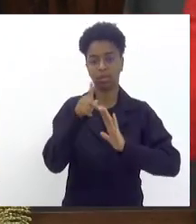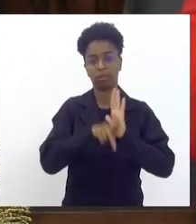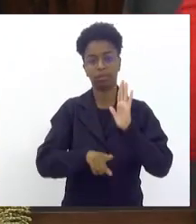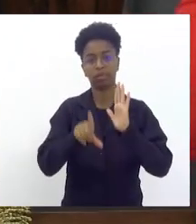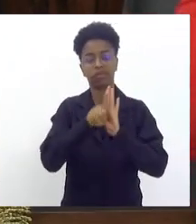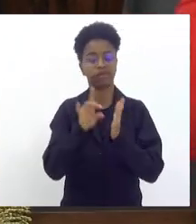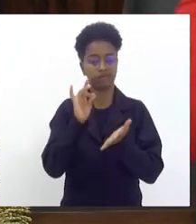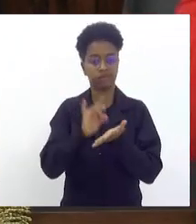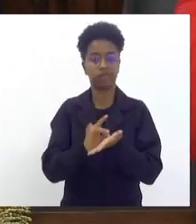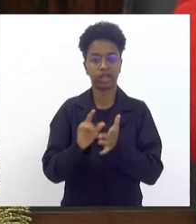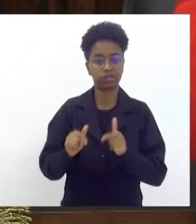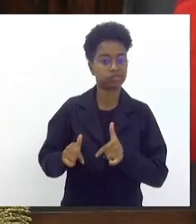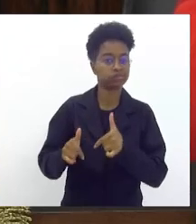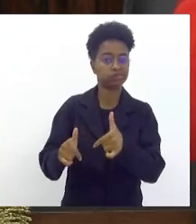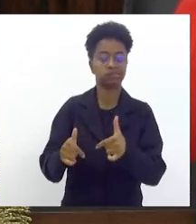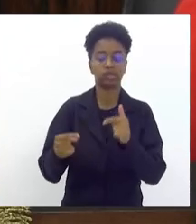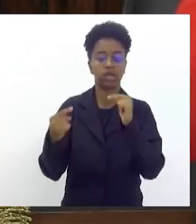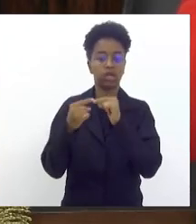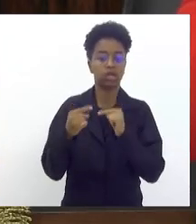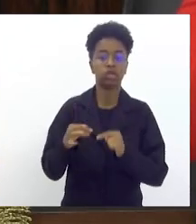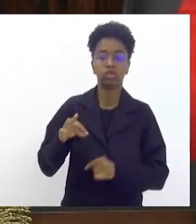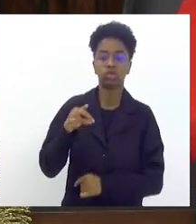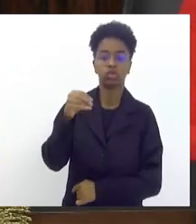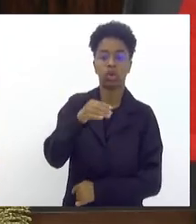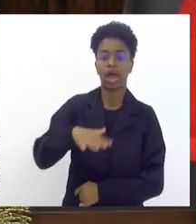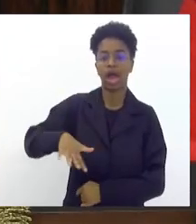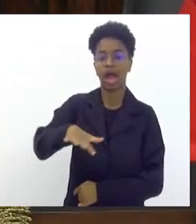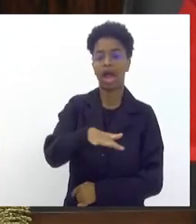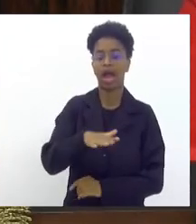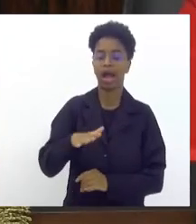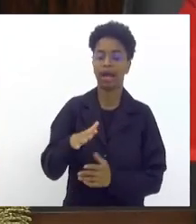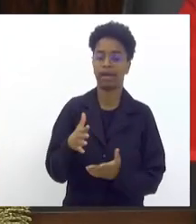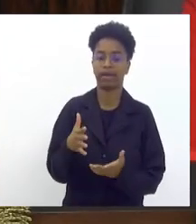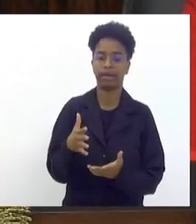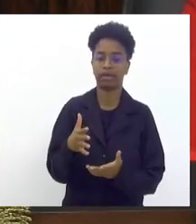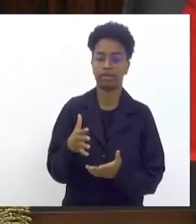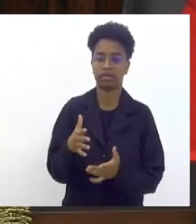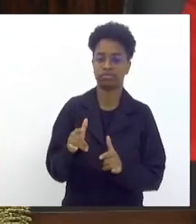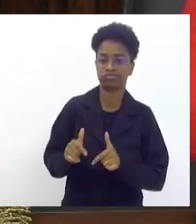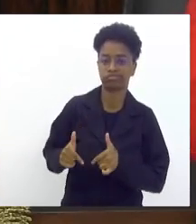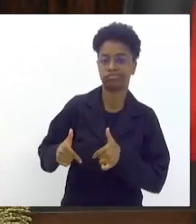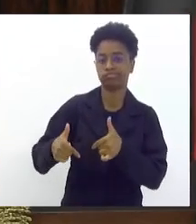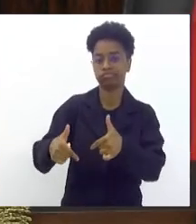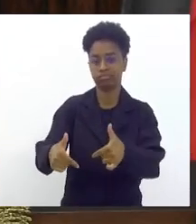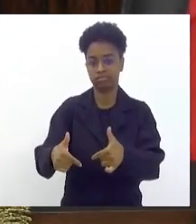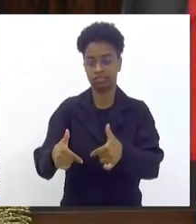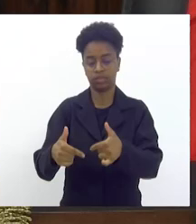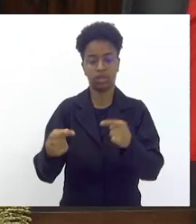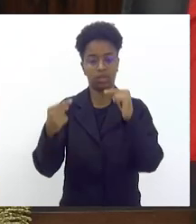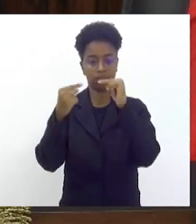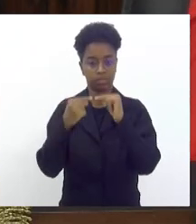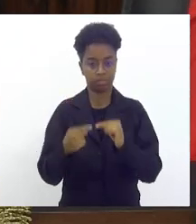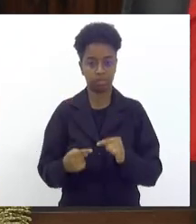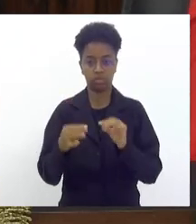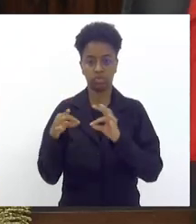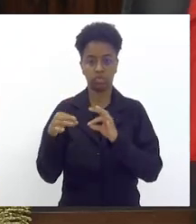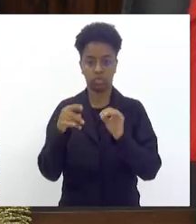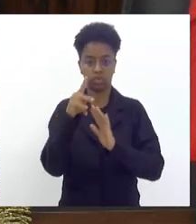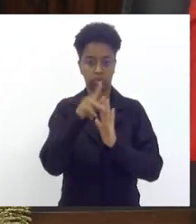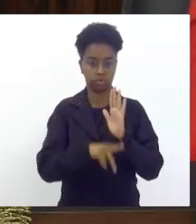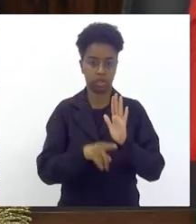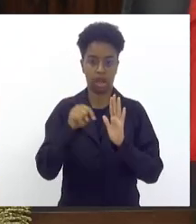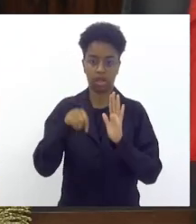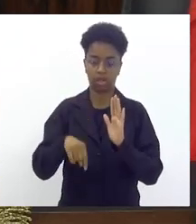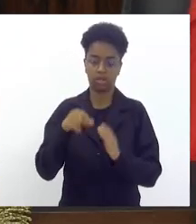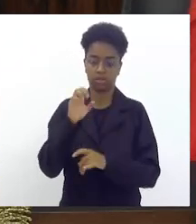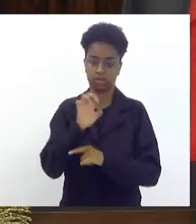eficiente para todas as áreas que promovem as suas ações relacionadas a cada um dos projetos em nosso estado